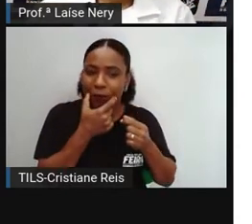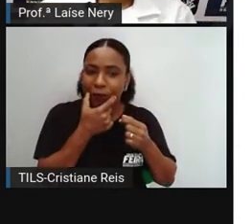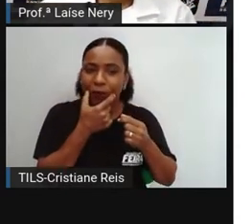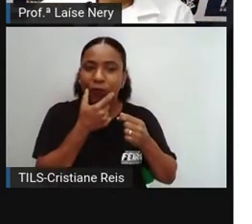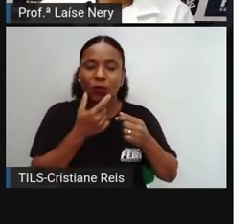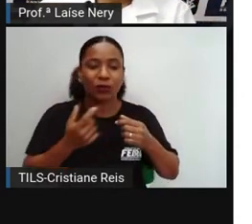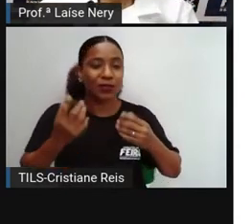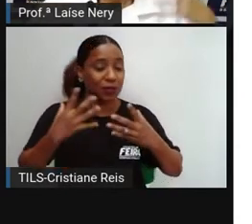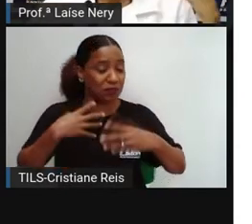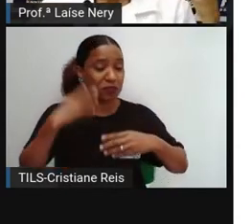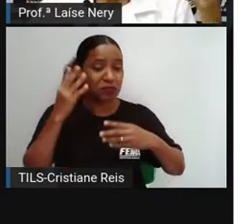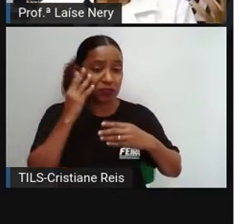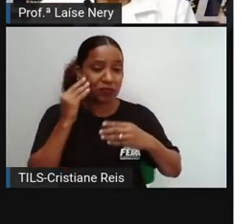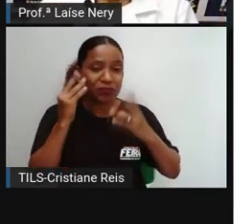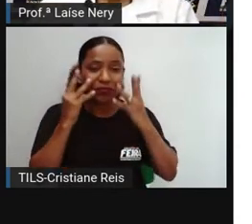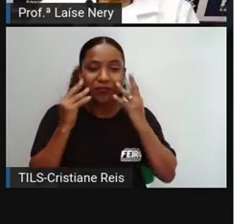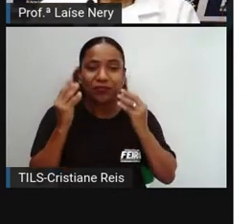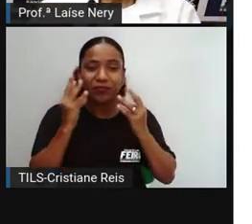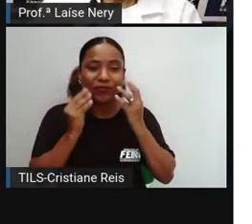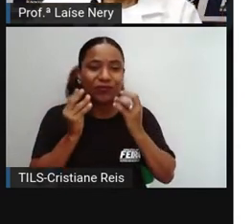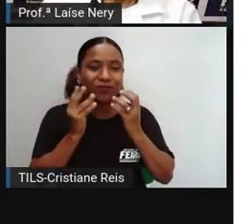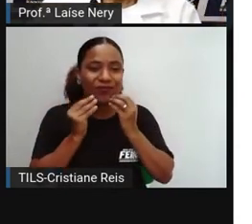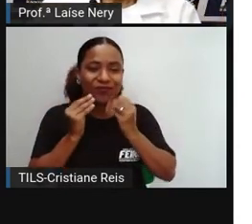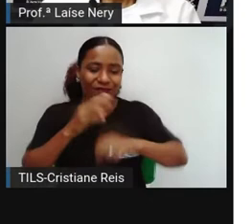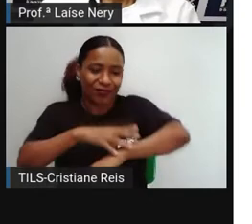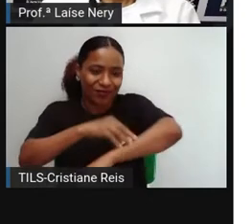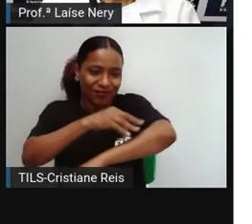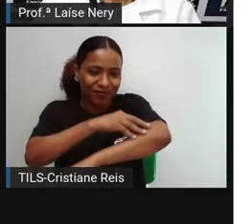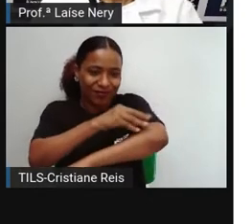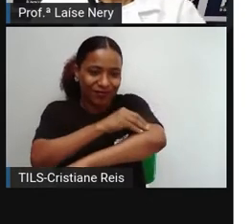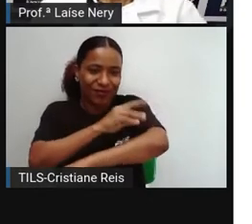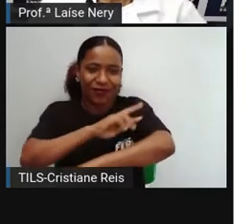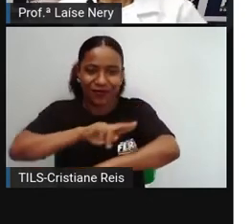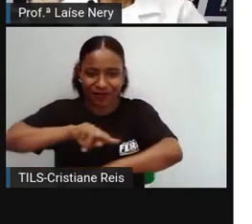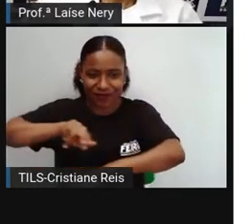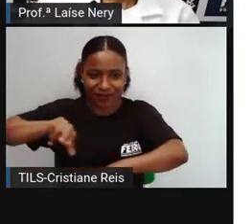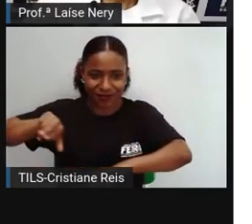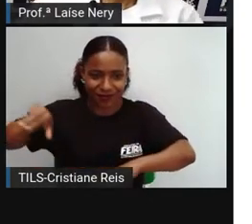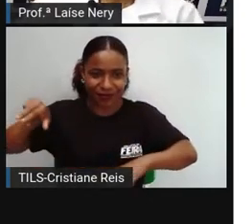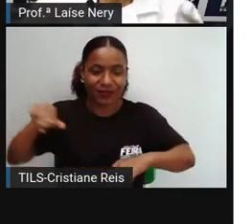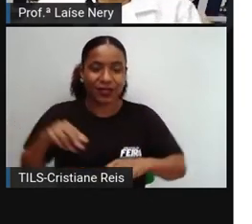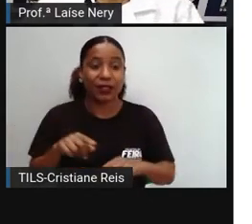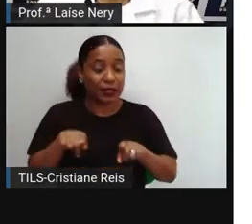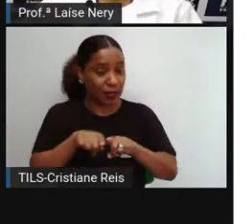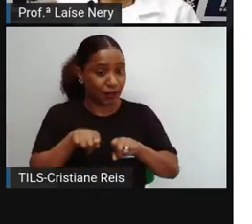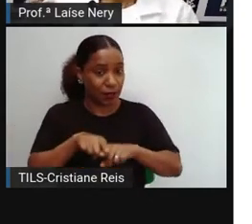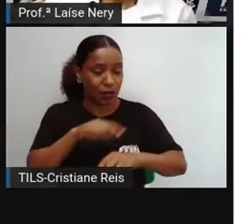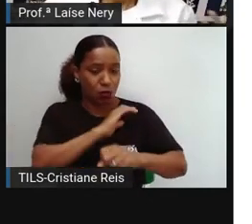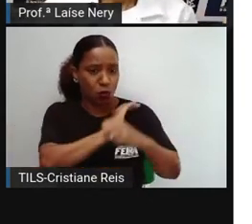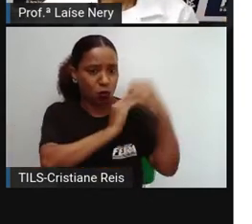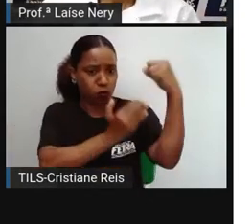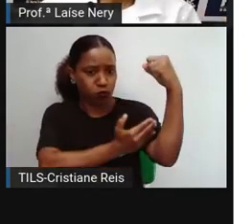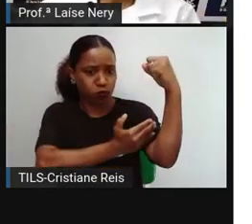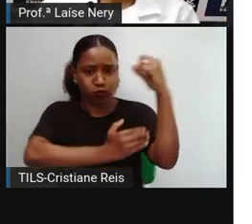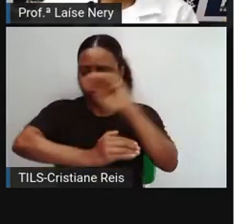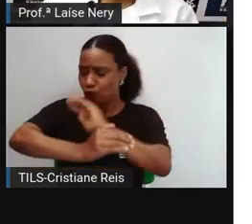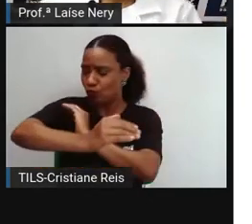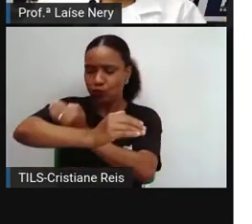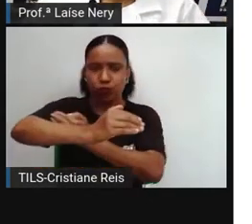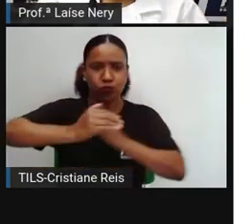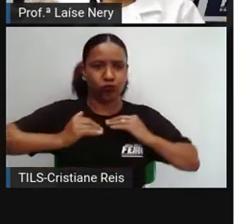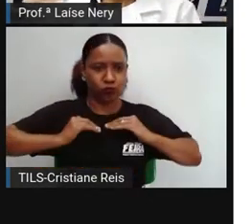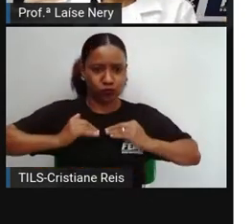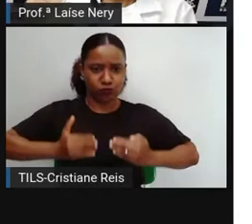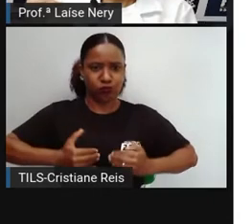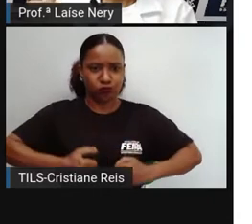várias partes do corpo, além do maior força muscular e crescimento